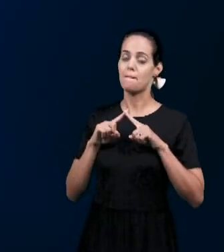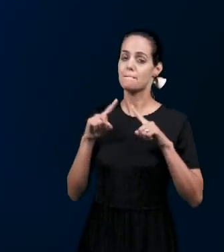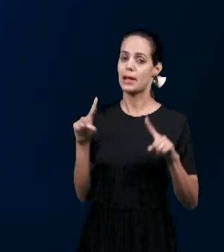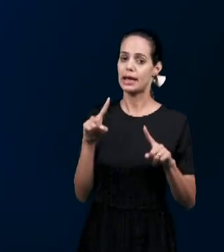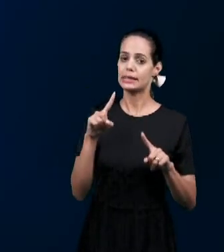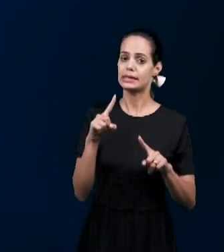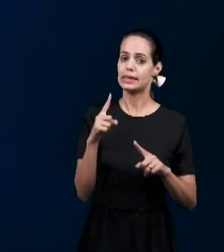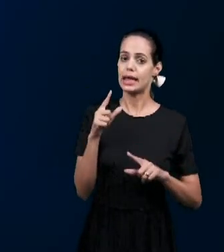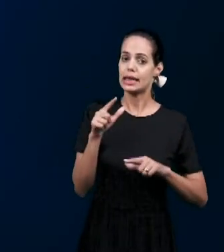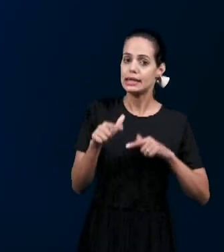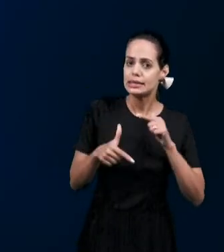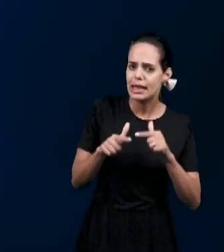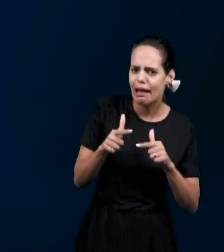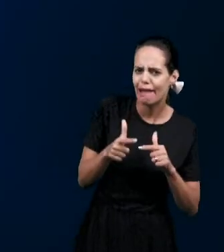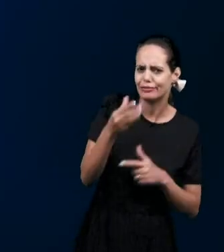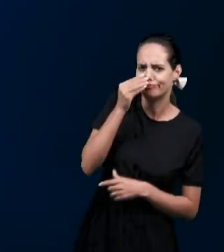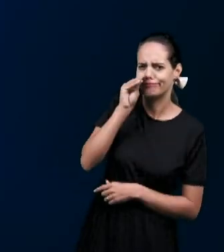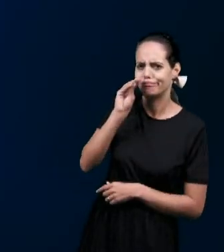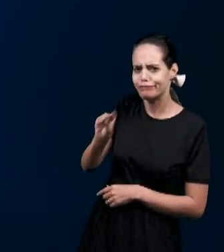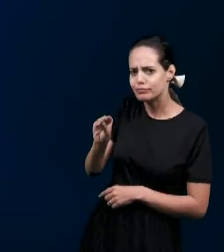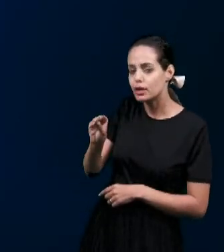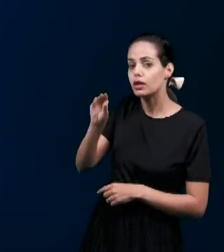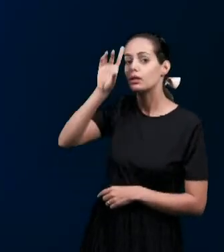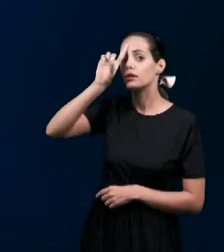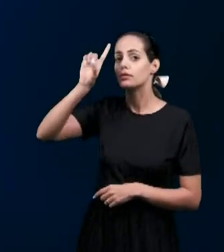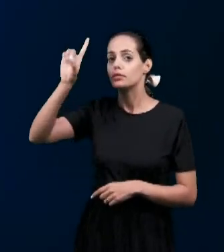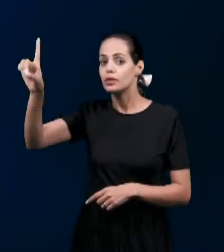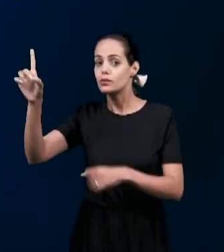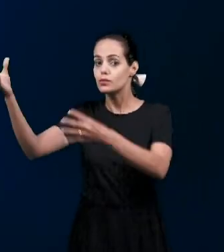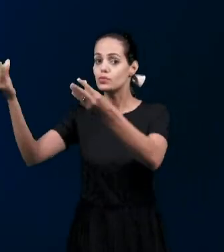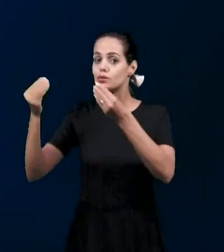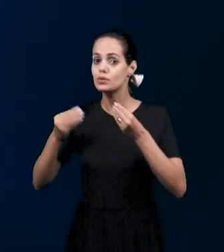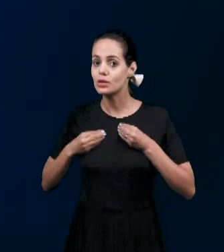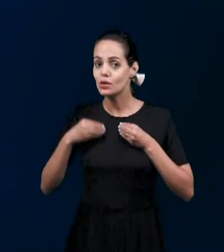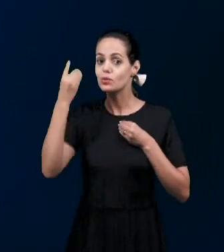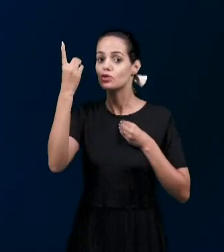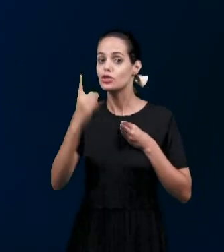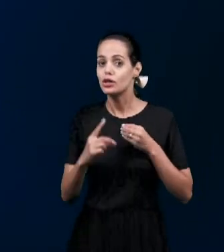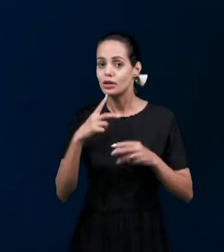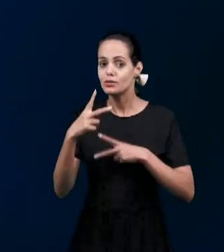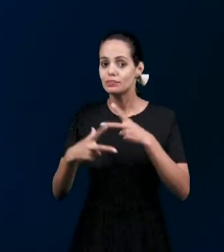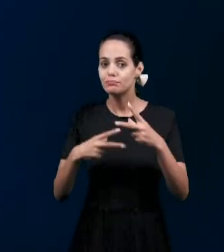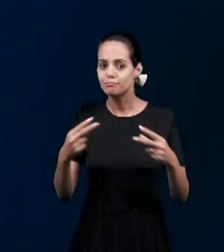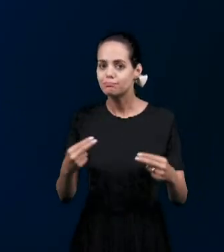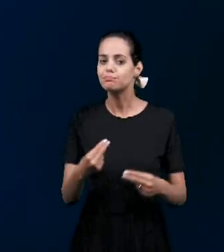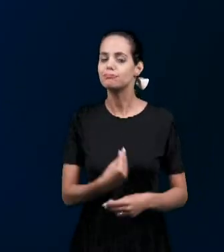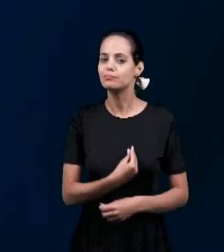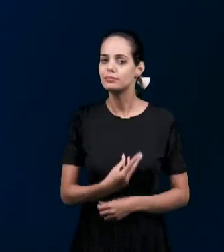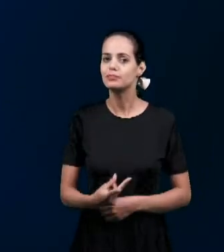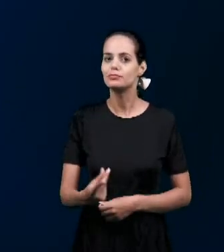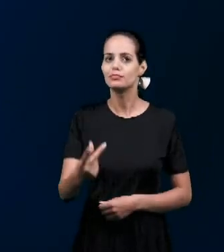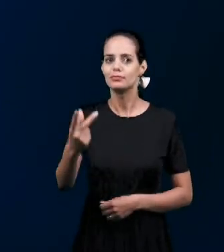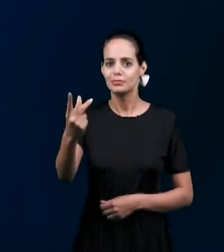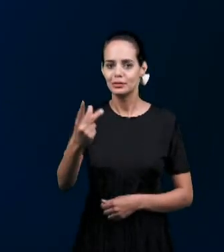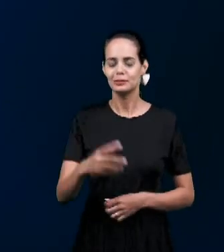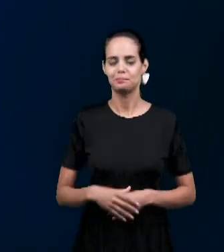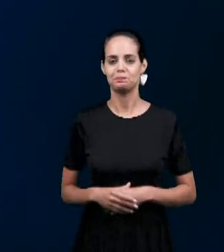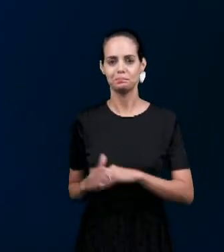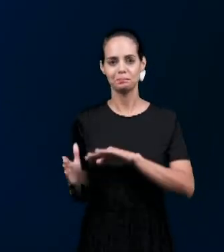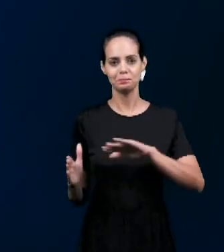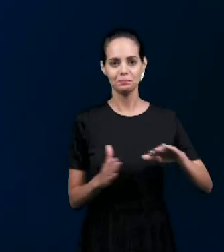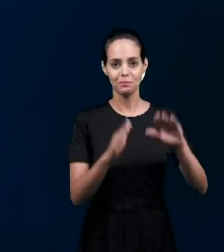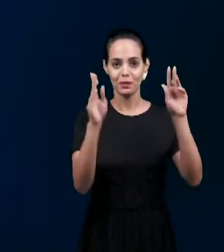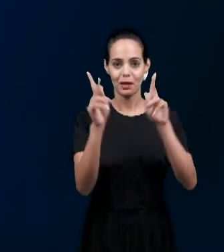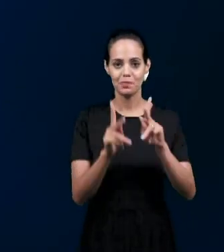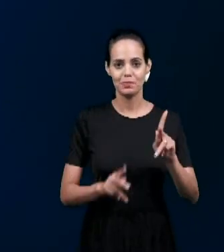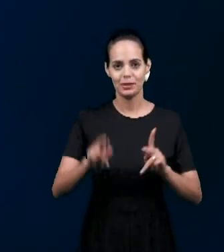Deus nos deu o direito A uma herança eterna Irmãos A paz do Senhor Jesus Meu nome